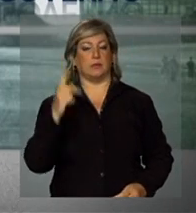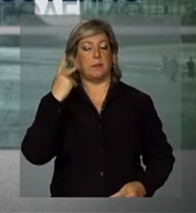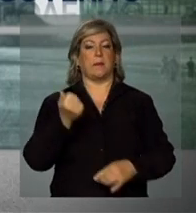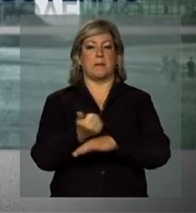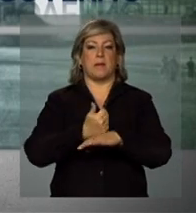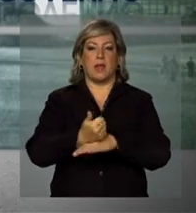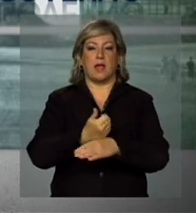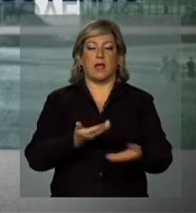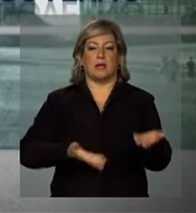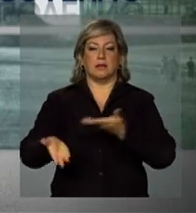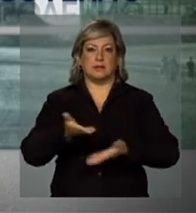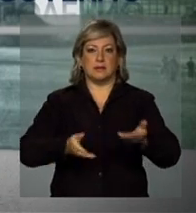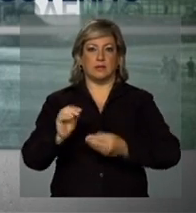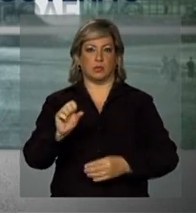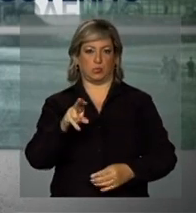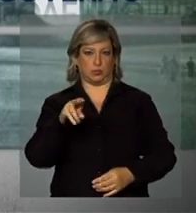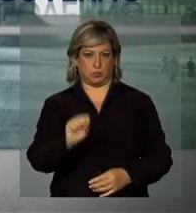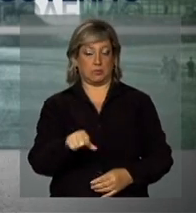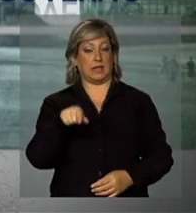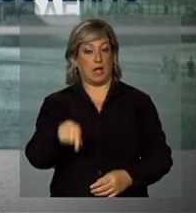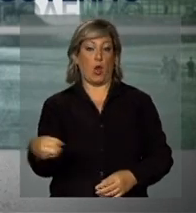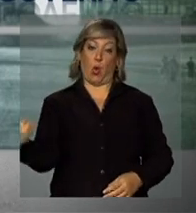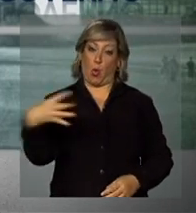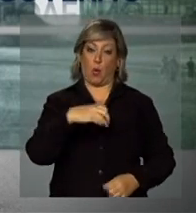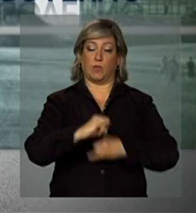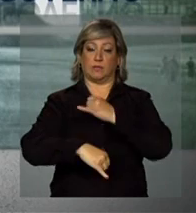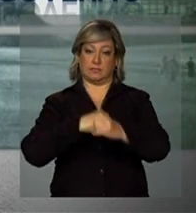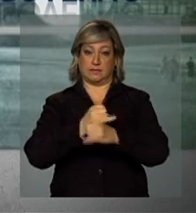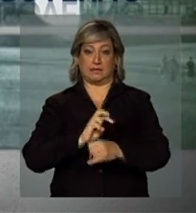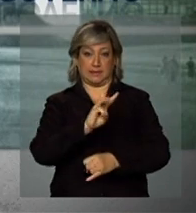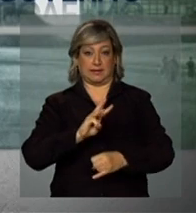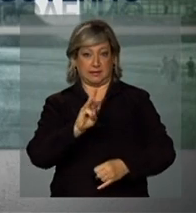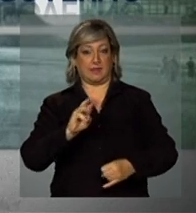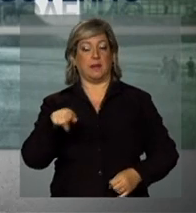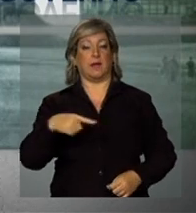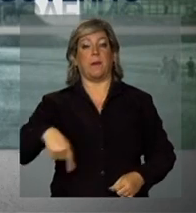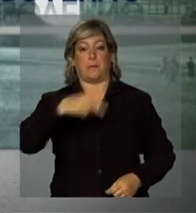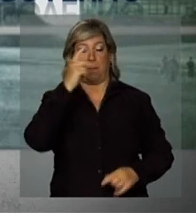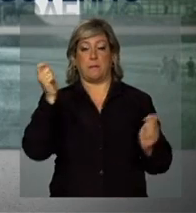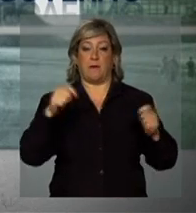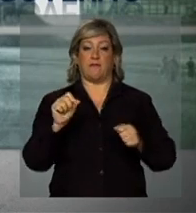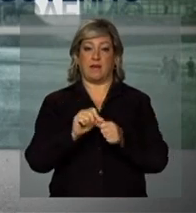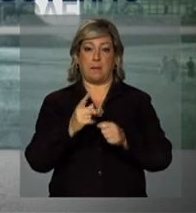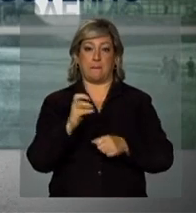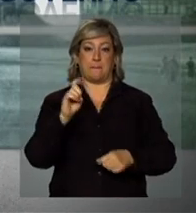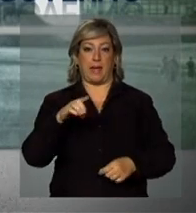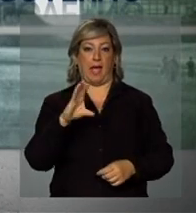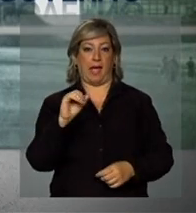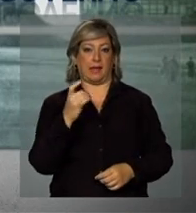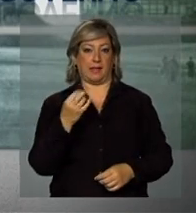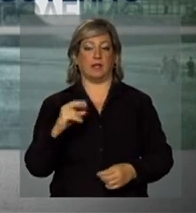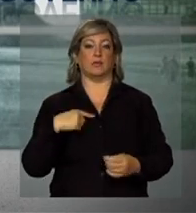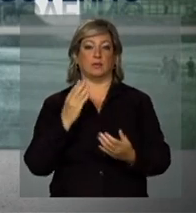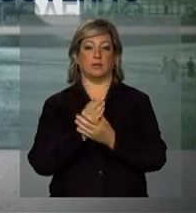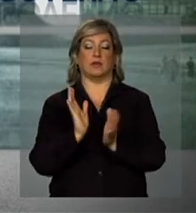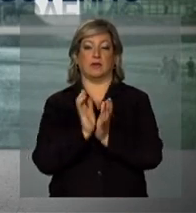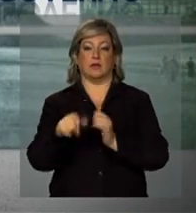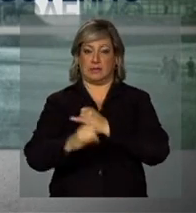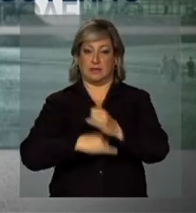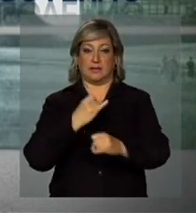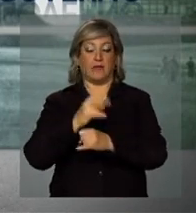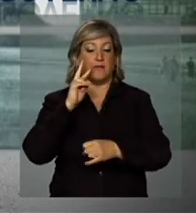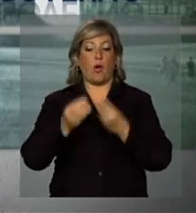atendimento no SUS. Com o novo portal, a população pode fazer o pré-cadastro do Cartão Nacional de Saúde e localizar os